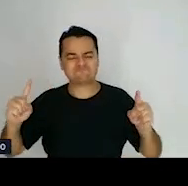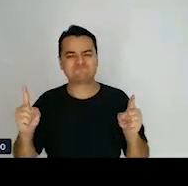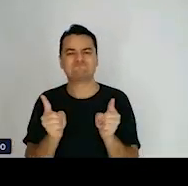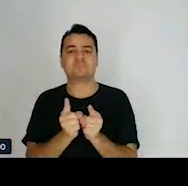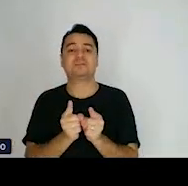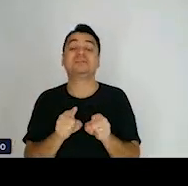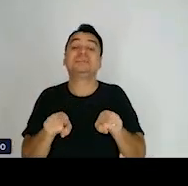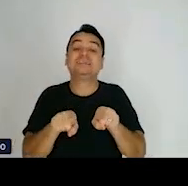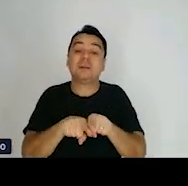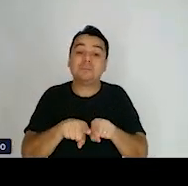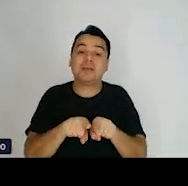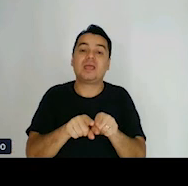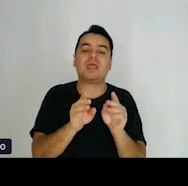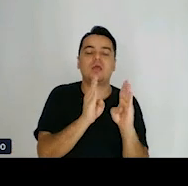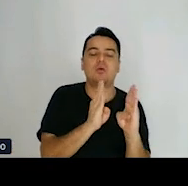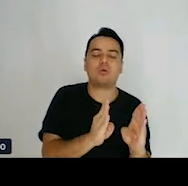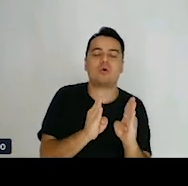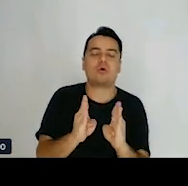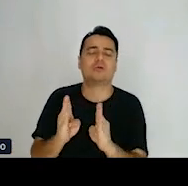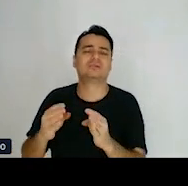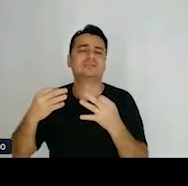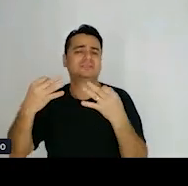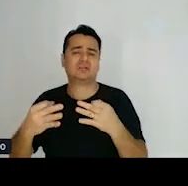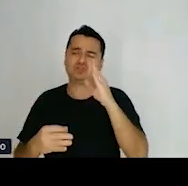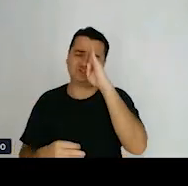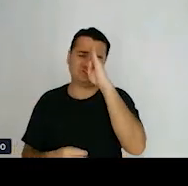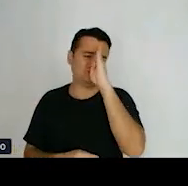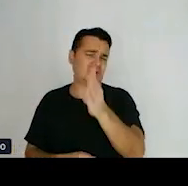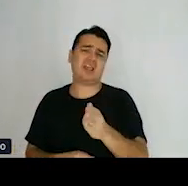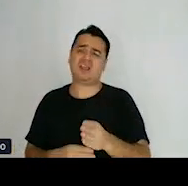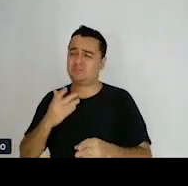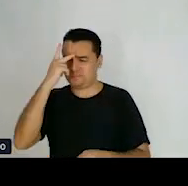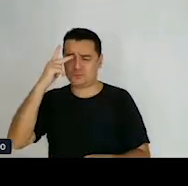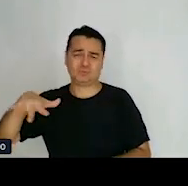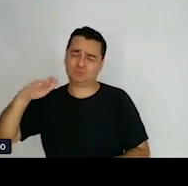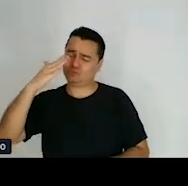as frases na ordem direta para facilitar o entendimento.